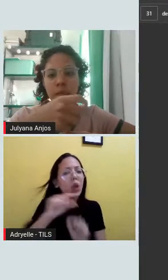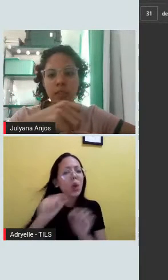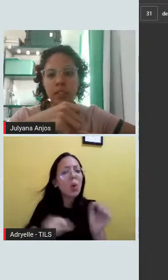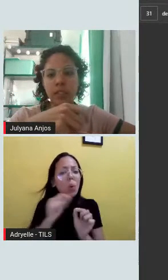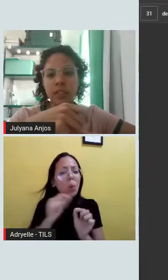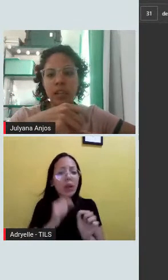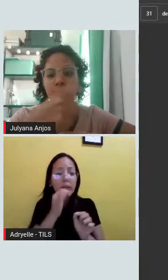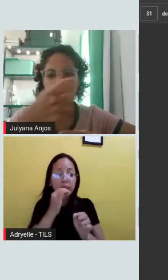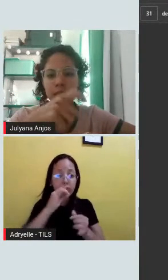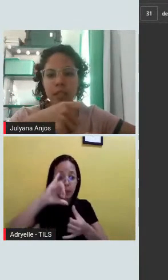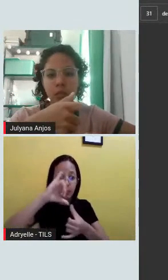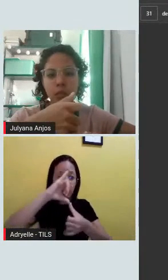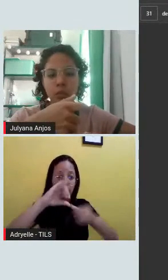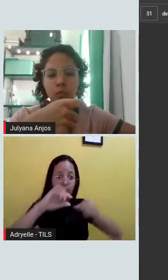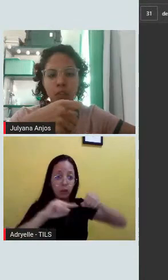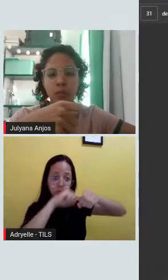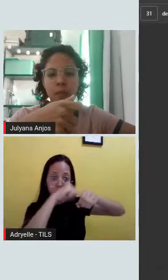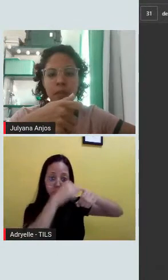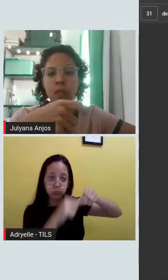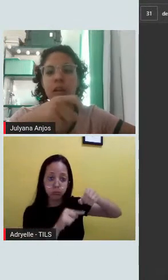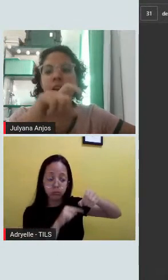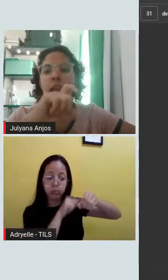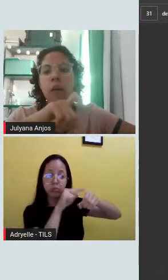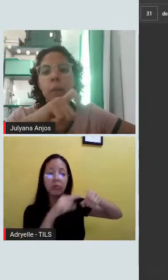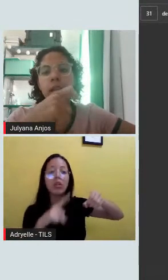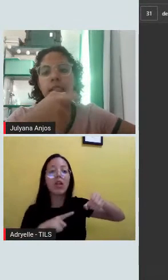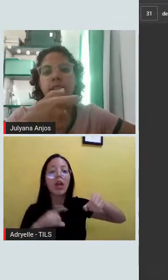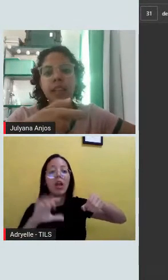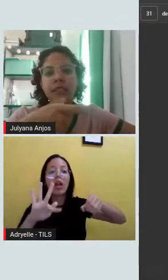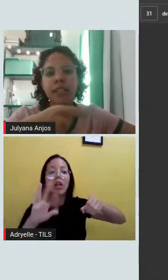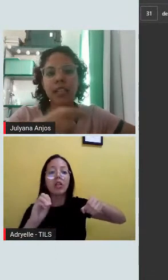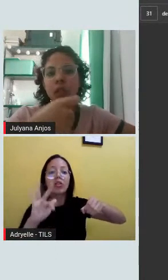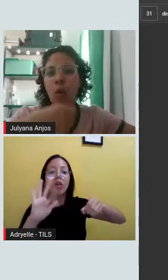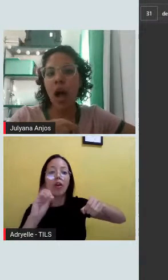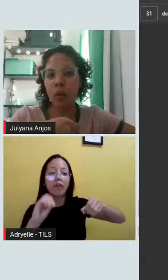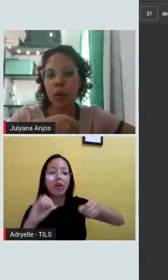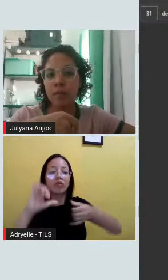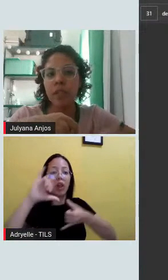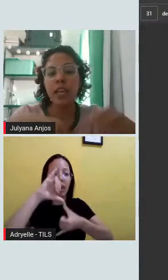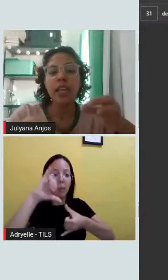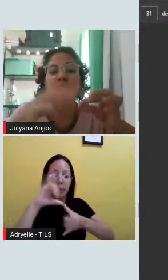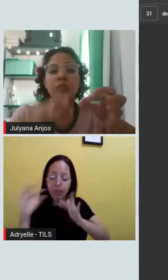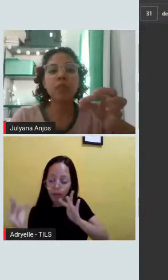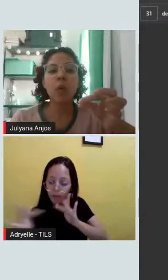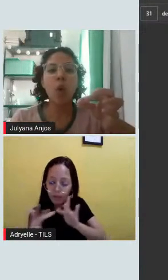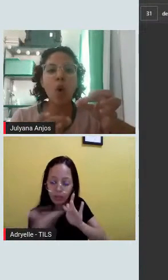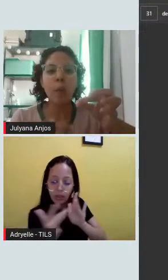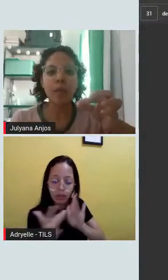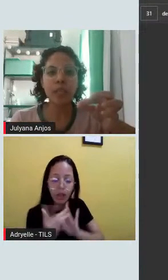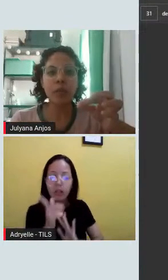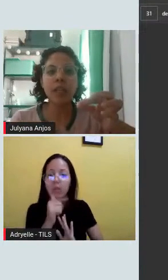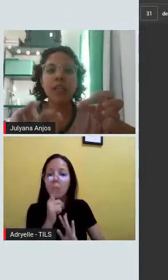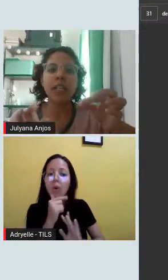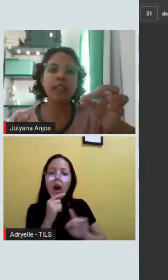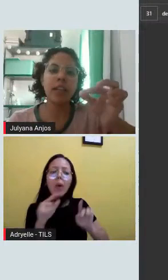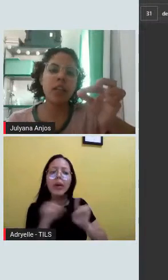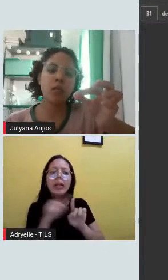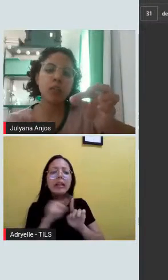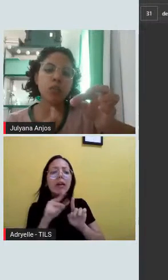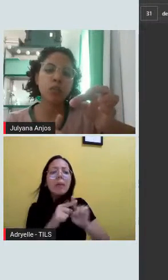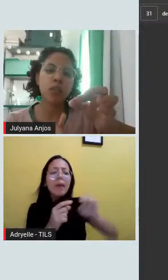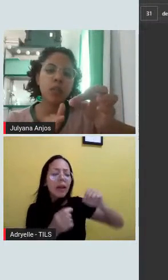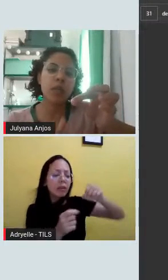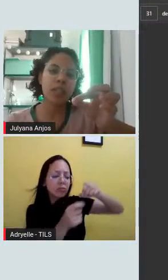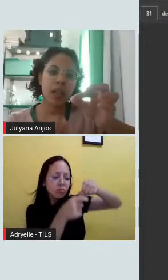que a gente chama de a cabeça do fosfolipídio. É uma parte que tem afinidade com a água. E eles vão ter um corpinho que